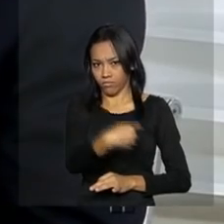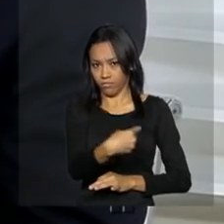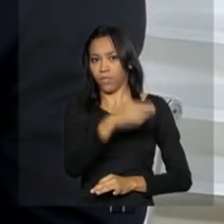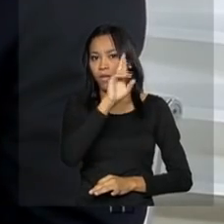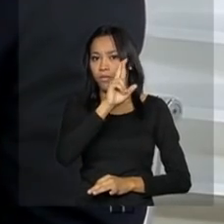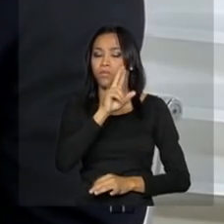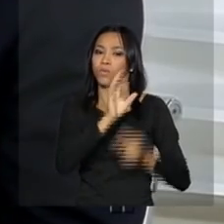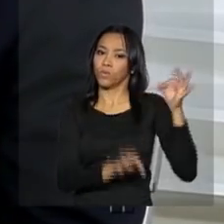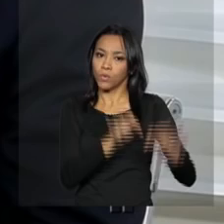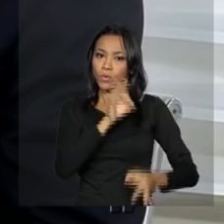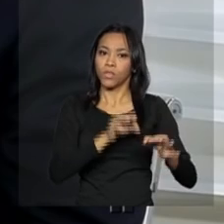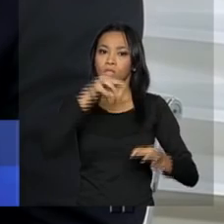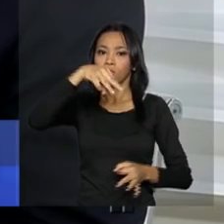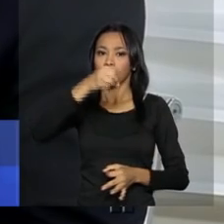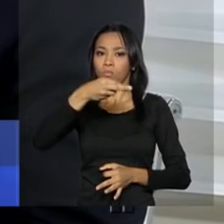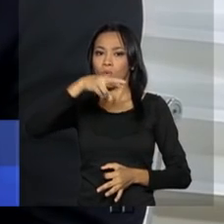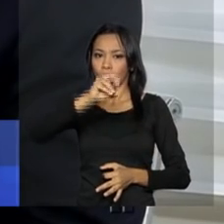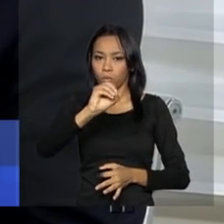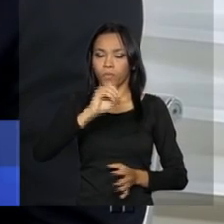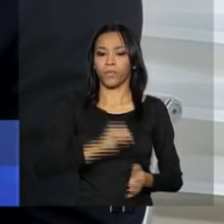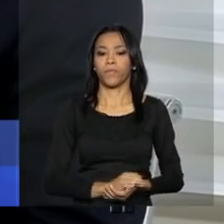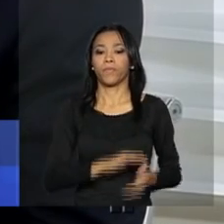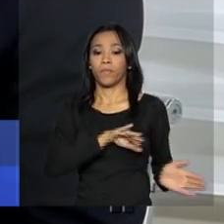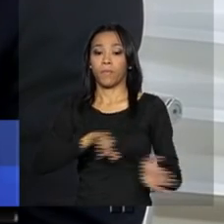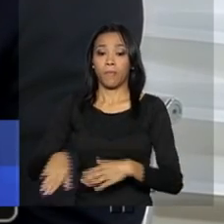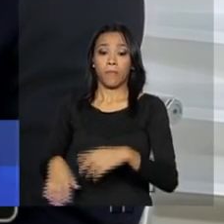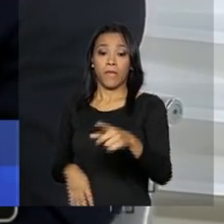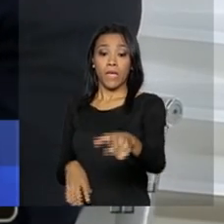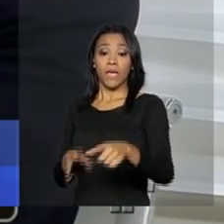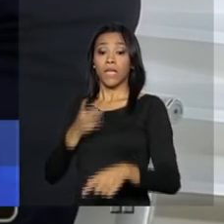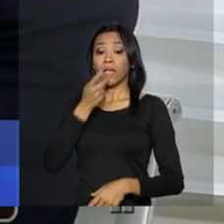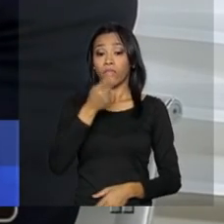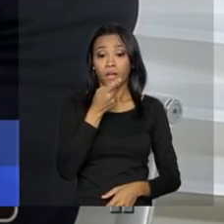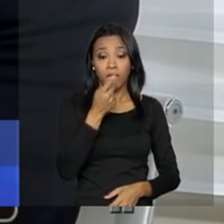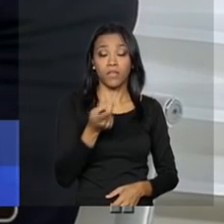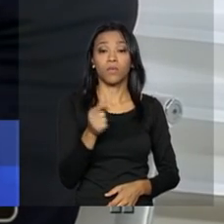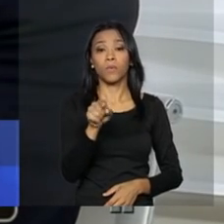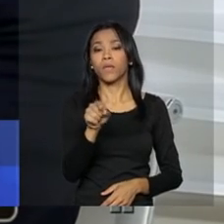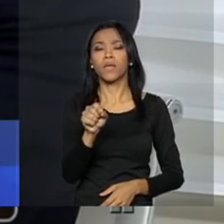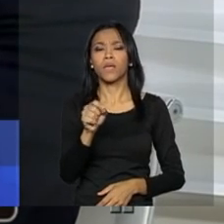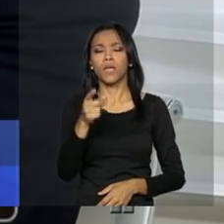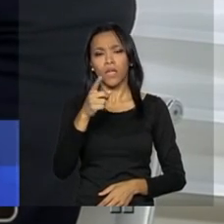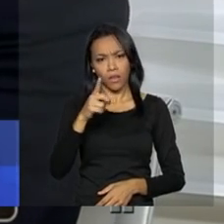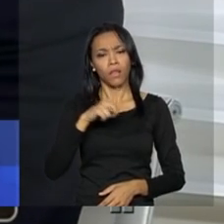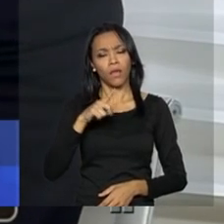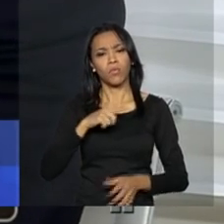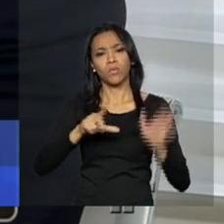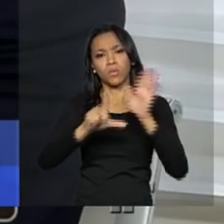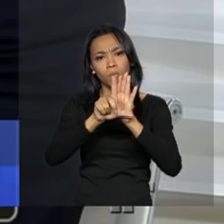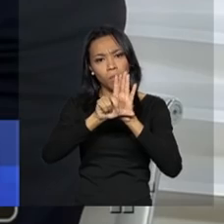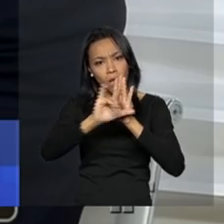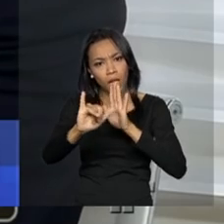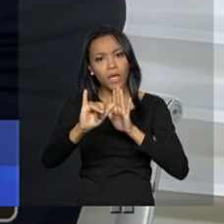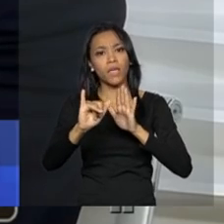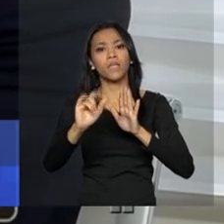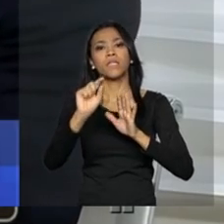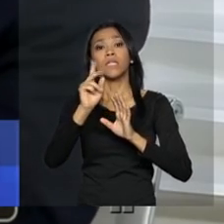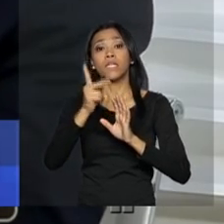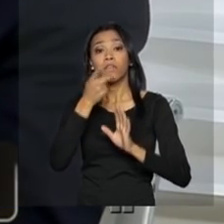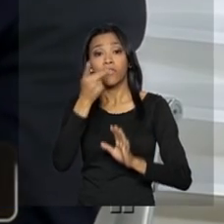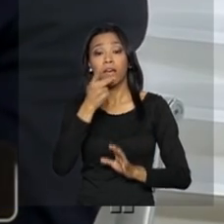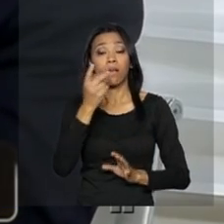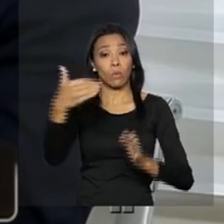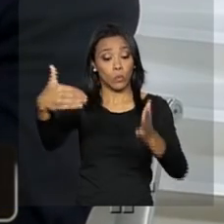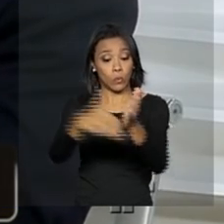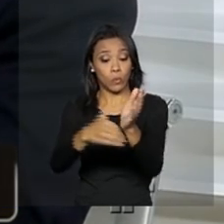divulgação é condenável a todos os títulos, já que nós temos uma lei que impõe o sigilo e